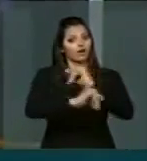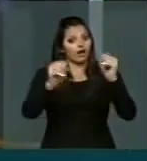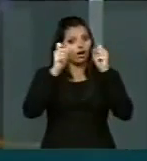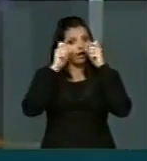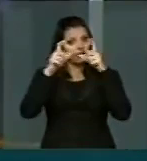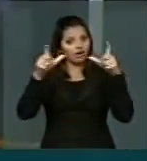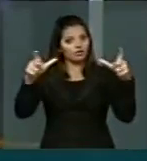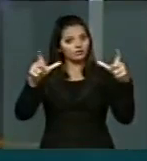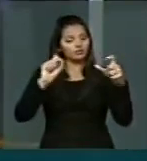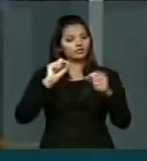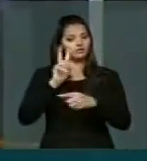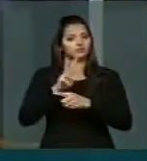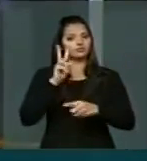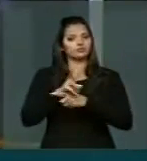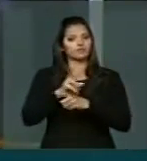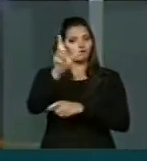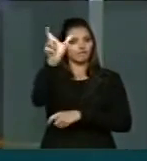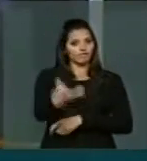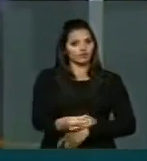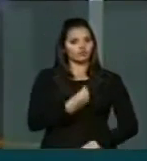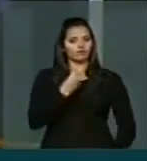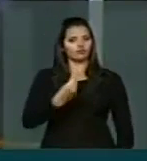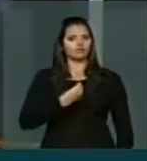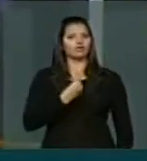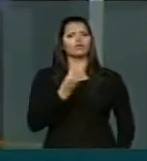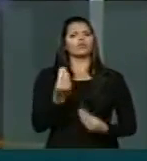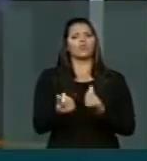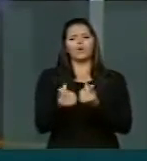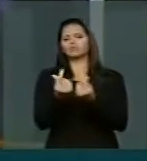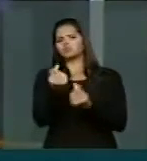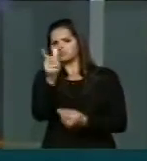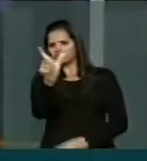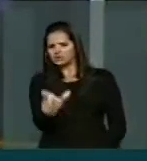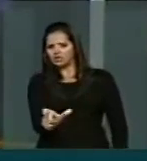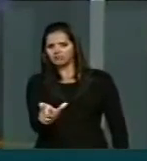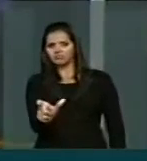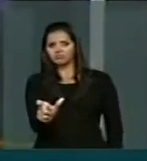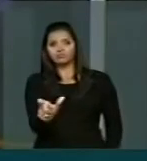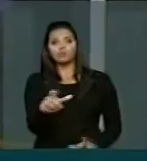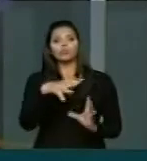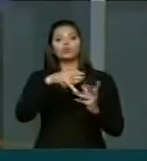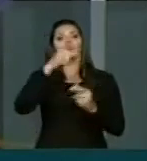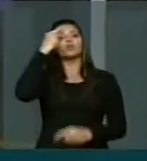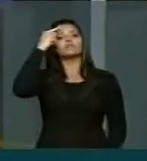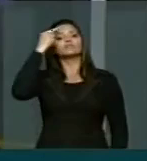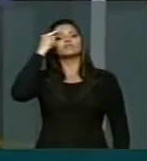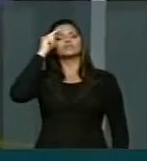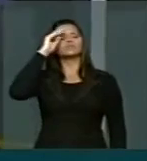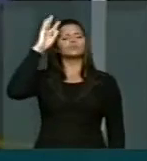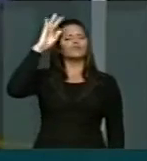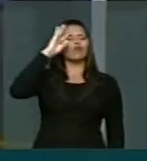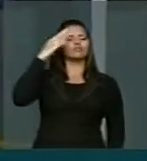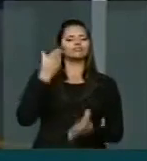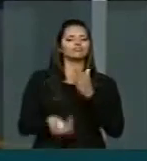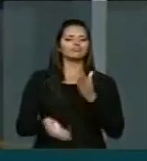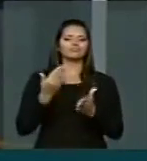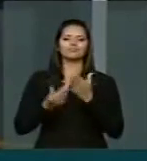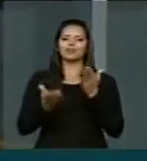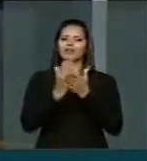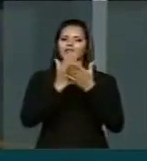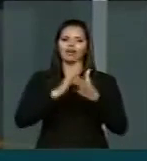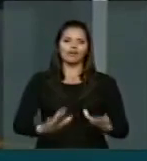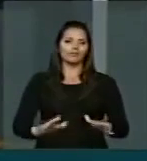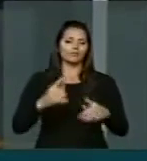como defensora da vida, quanto vale uma vida para o mundo? Quantos sonhos são ceifados simplesmente